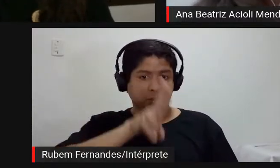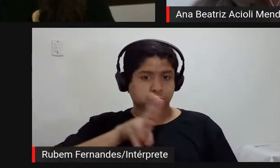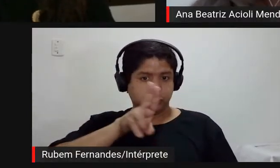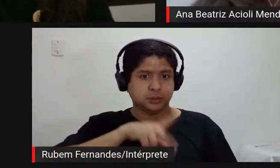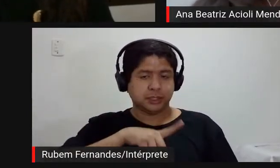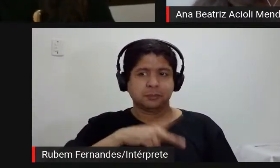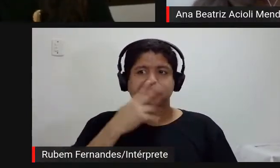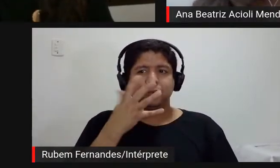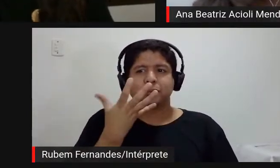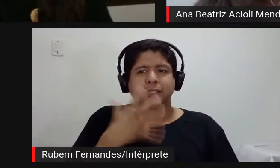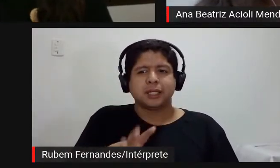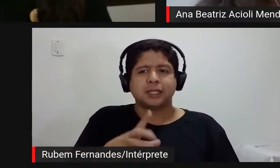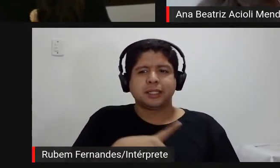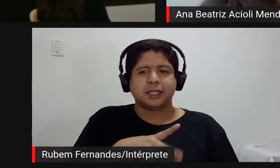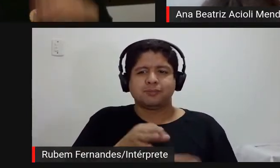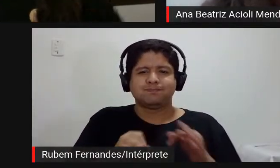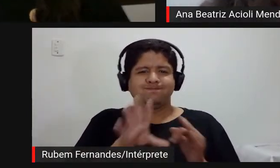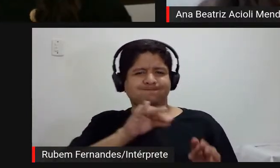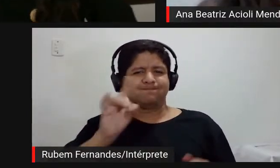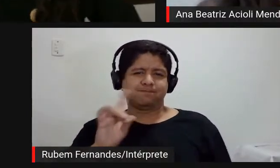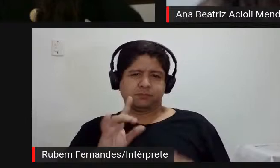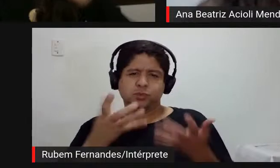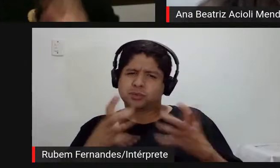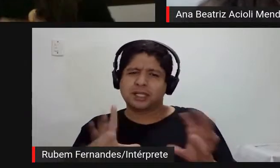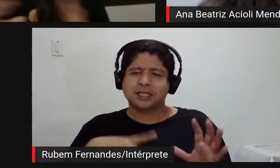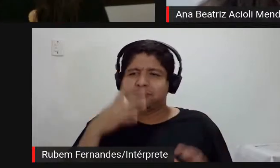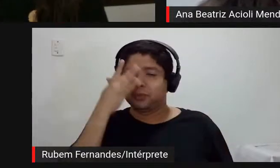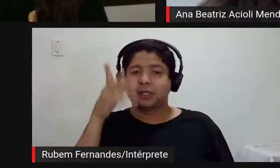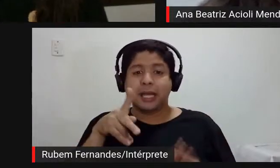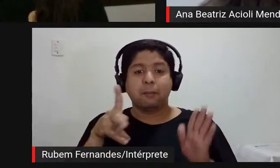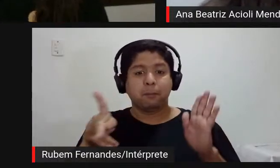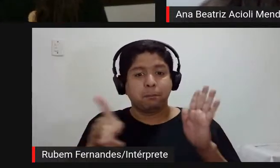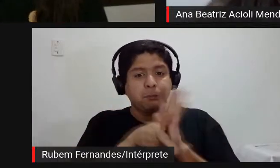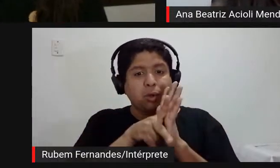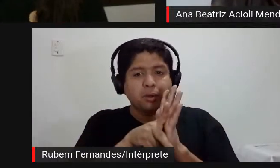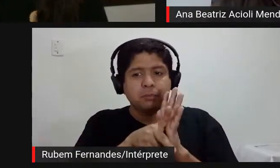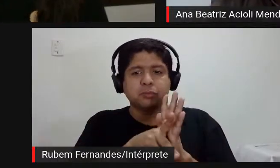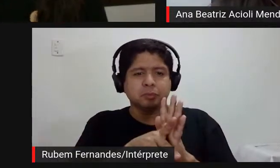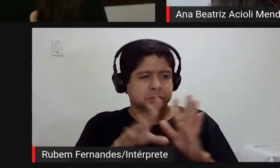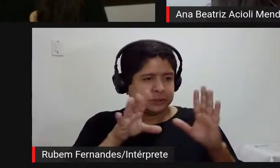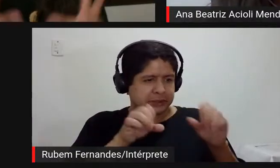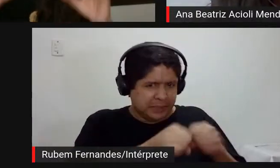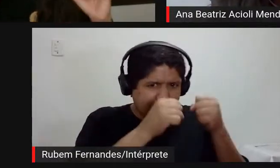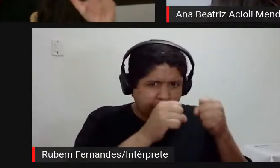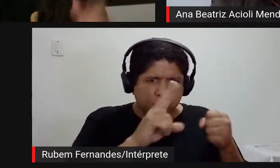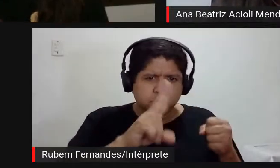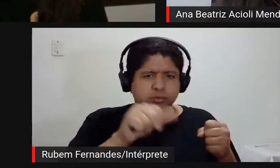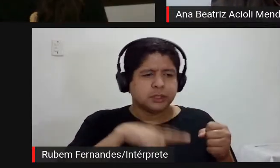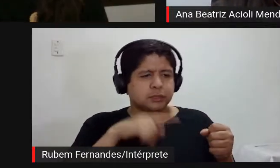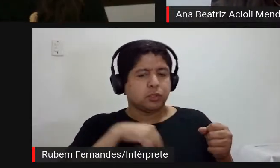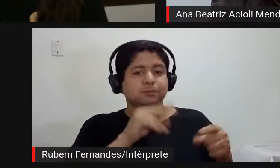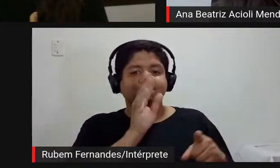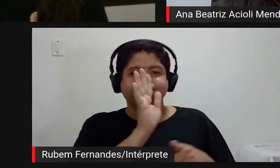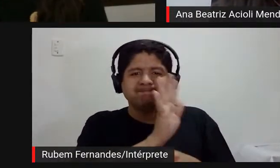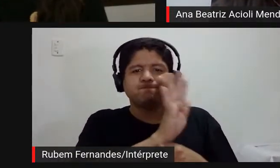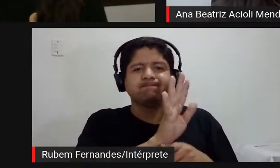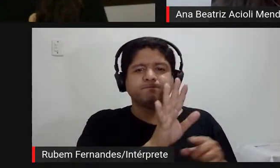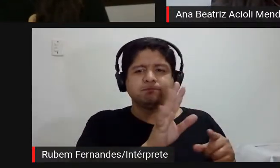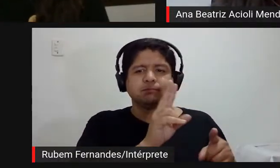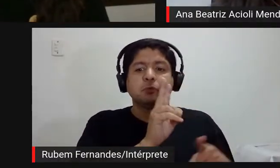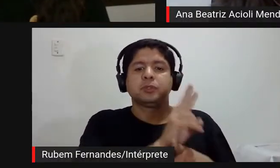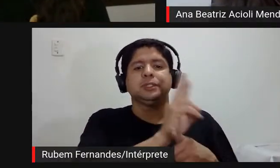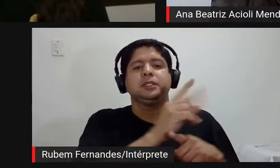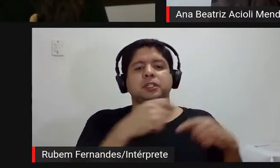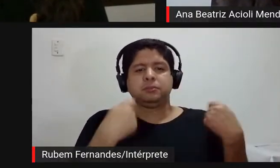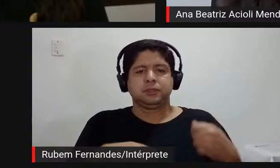mais parangoléis então se se torna um patrimônio tem que ser conservado mas ao mesmo tempo como conservar também entre aspas o